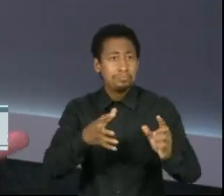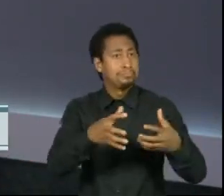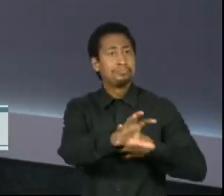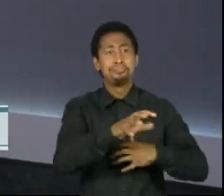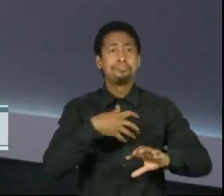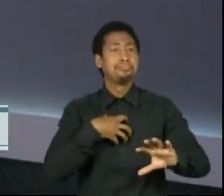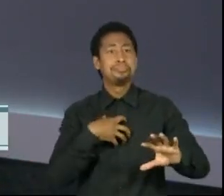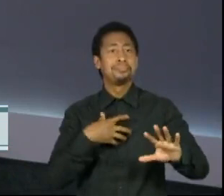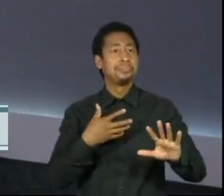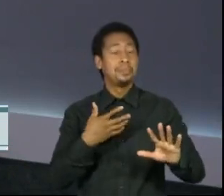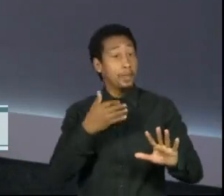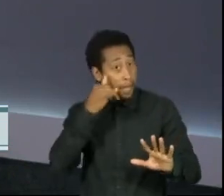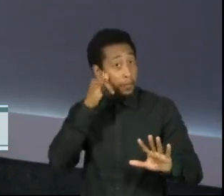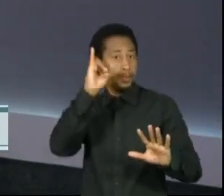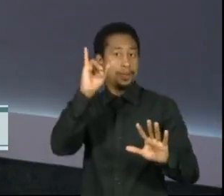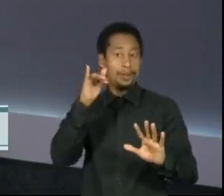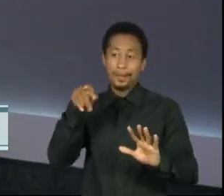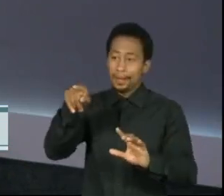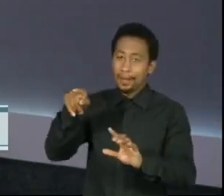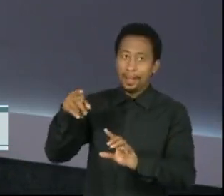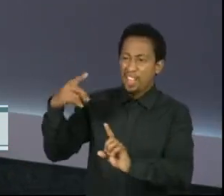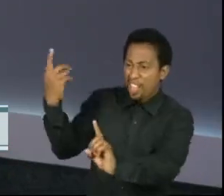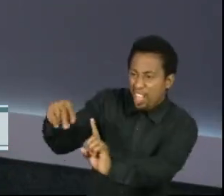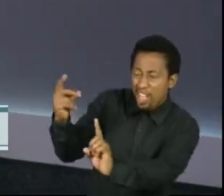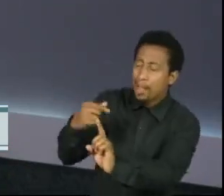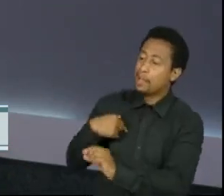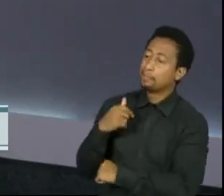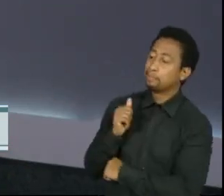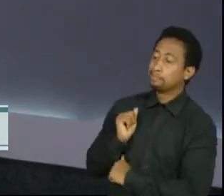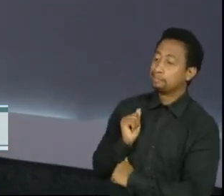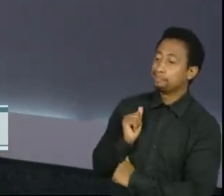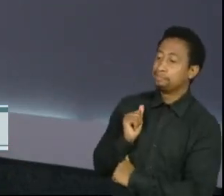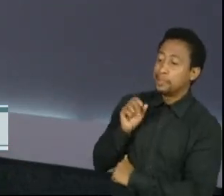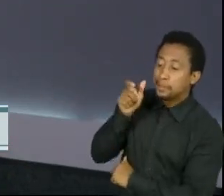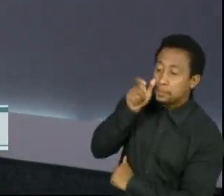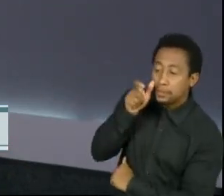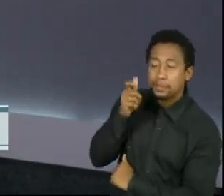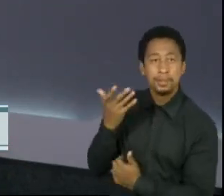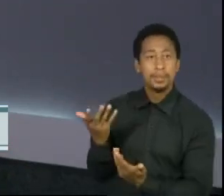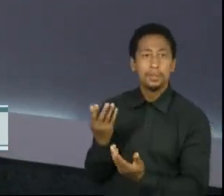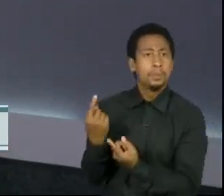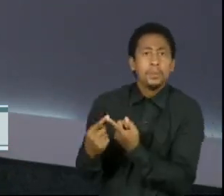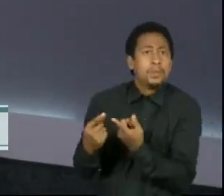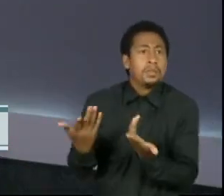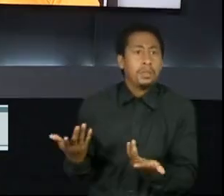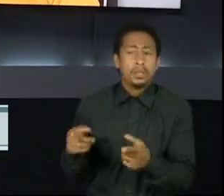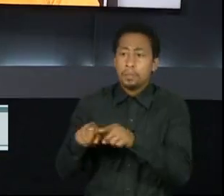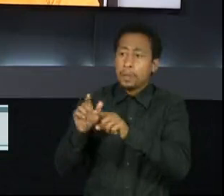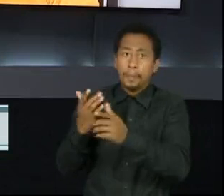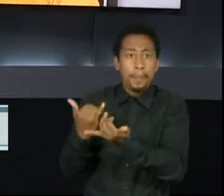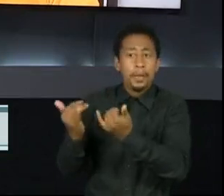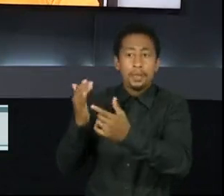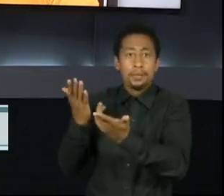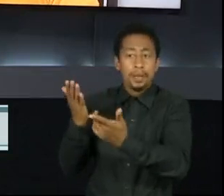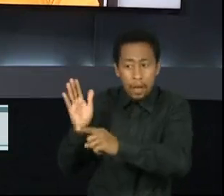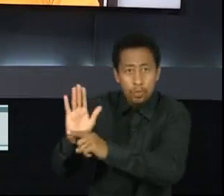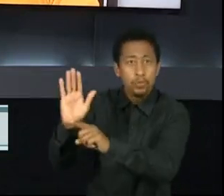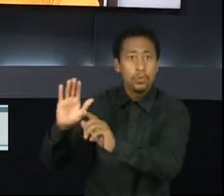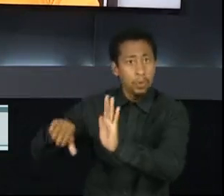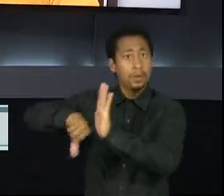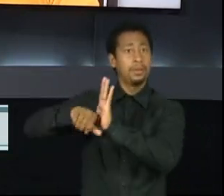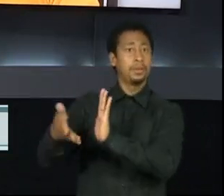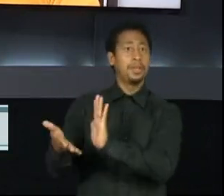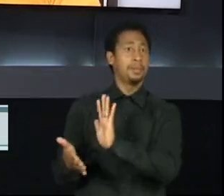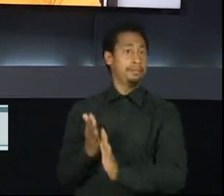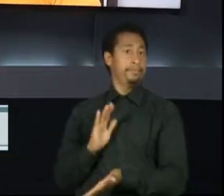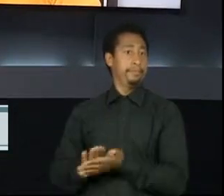agride, mas daquele que silencia e por isso se torna conivente e até cúmplice desse crime. Olha, tem muitas coisas nesse